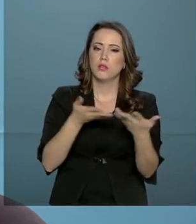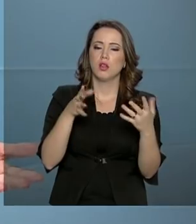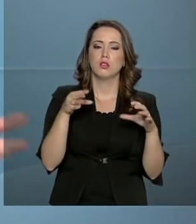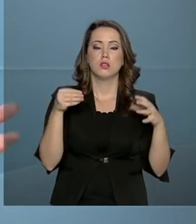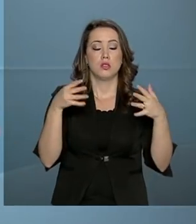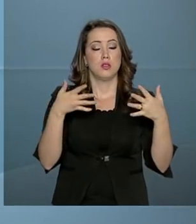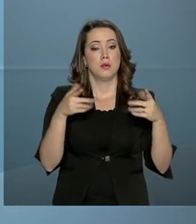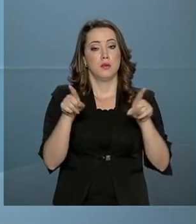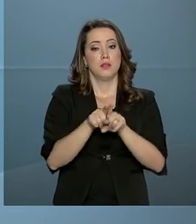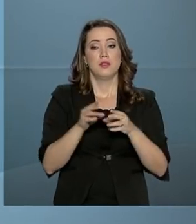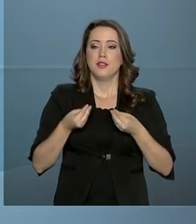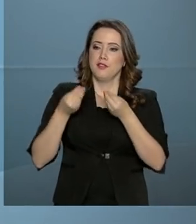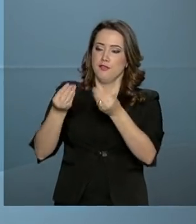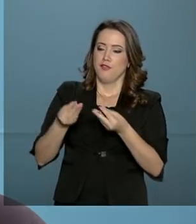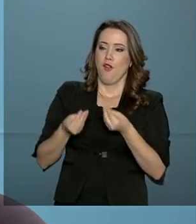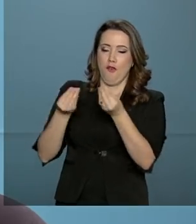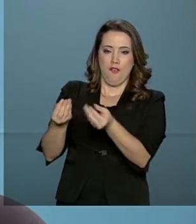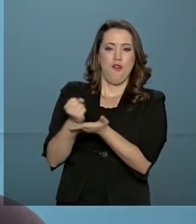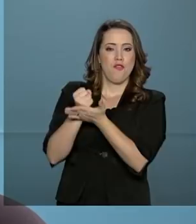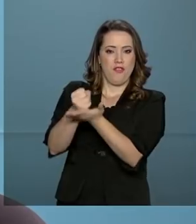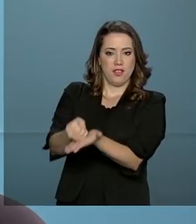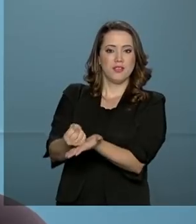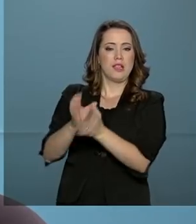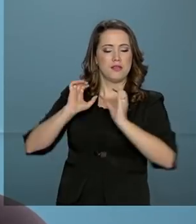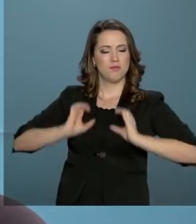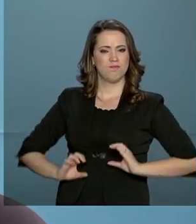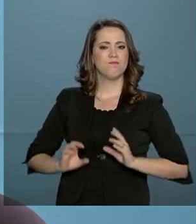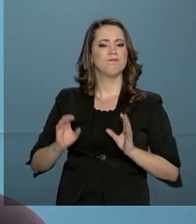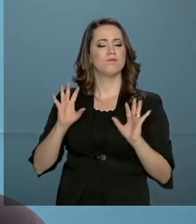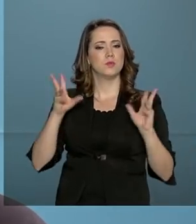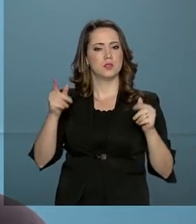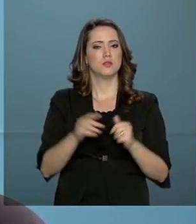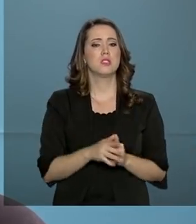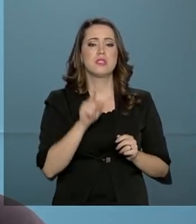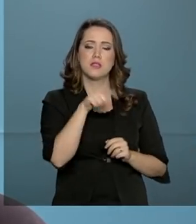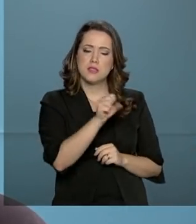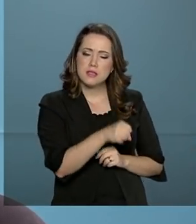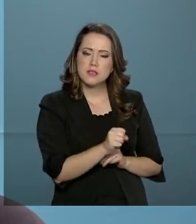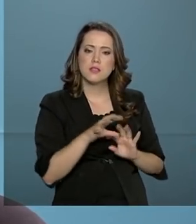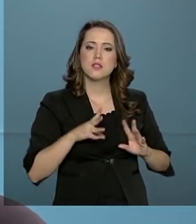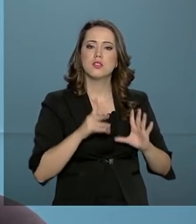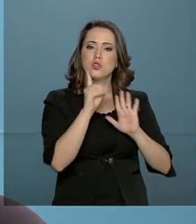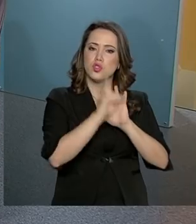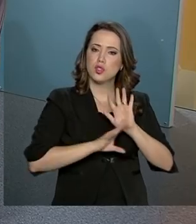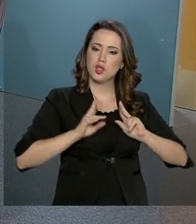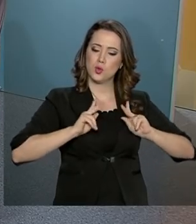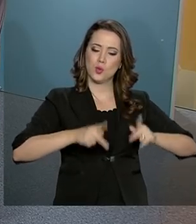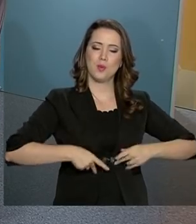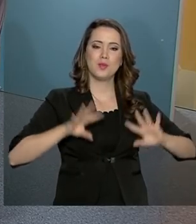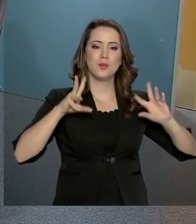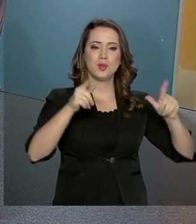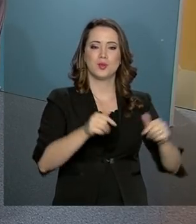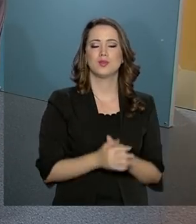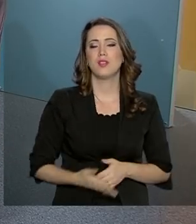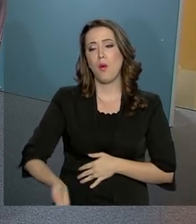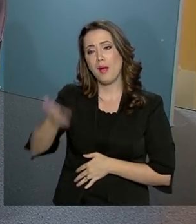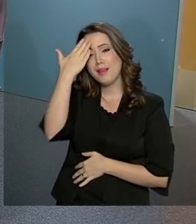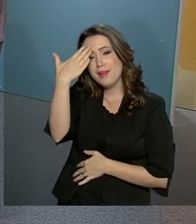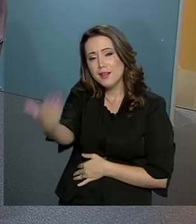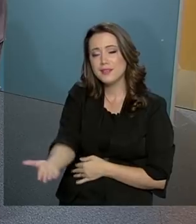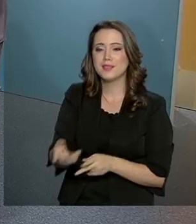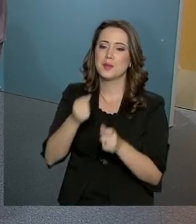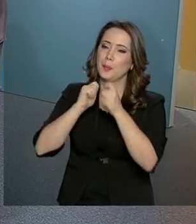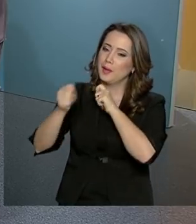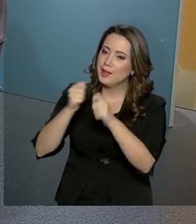Enfim, levar cidadania, né? Para todos. E garantia de direitos humanos a todos. Isso que importa. Ministra, muito obrigada